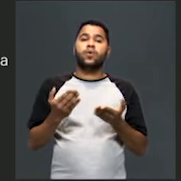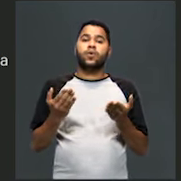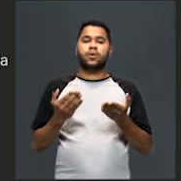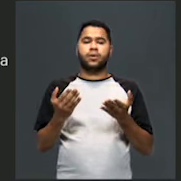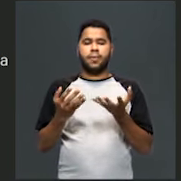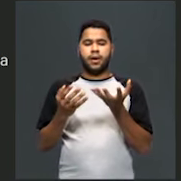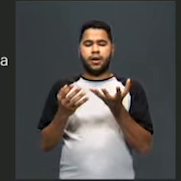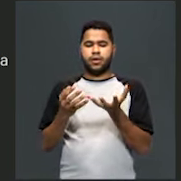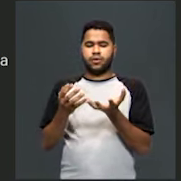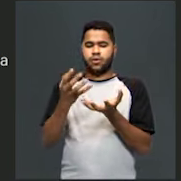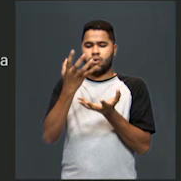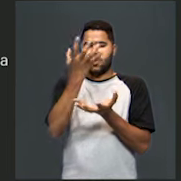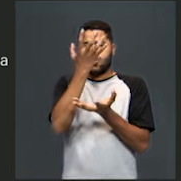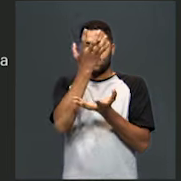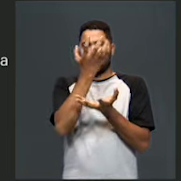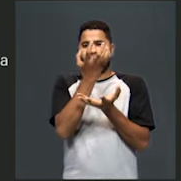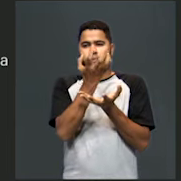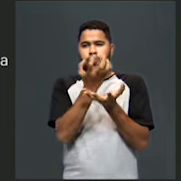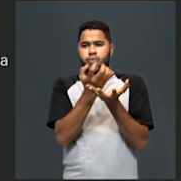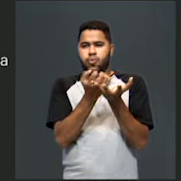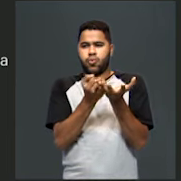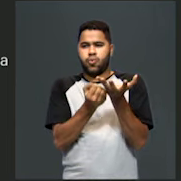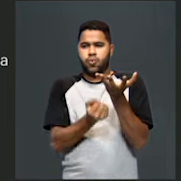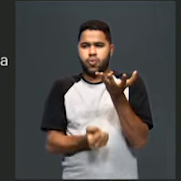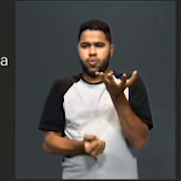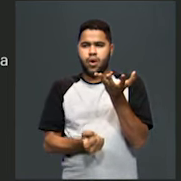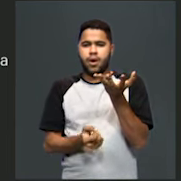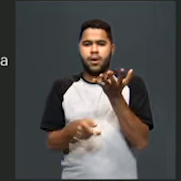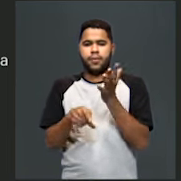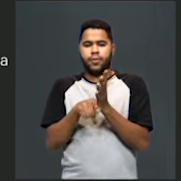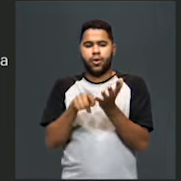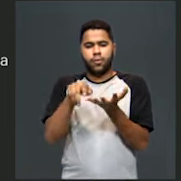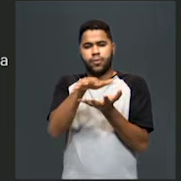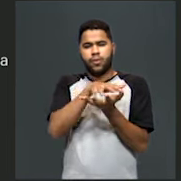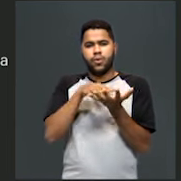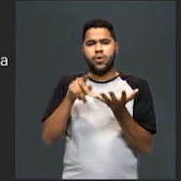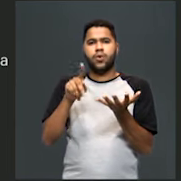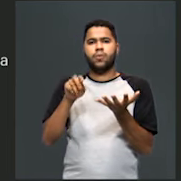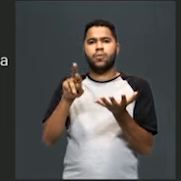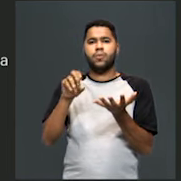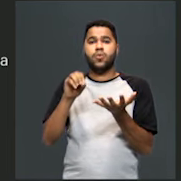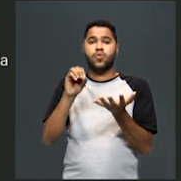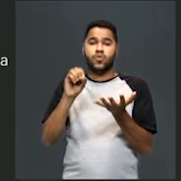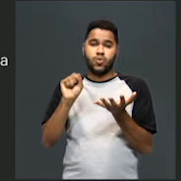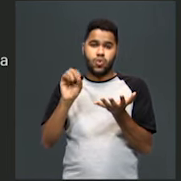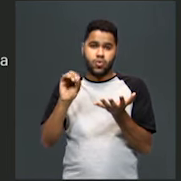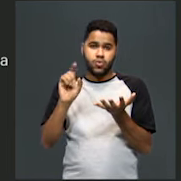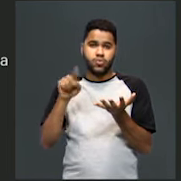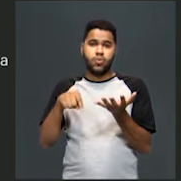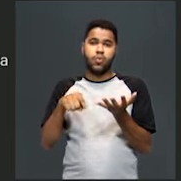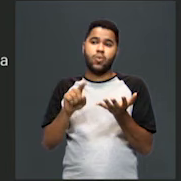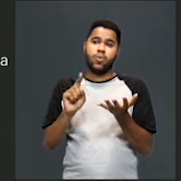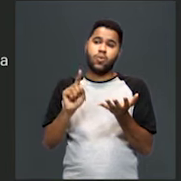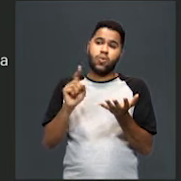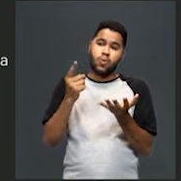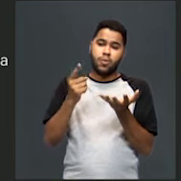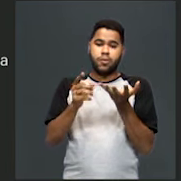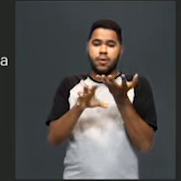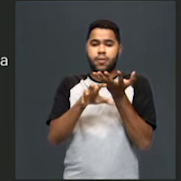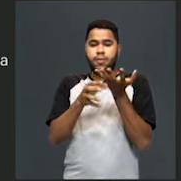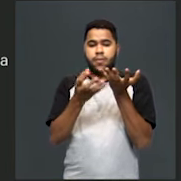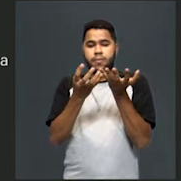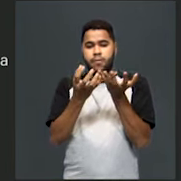constituído de um meio poroso, planular, normalmente areia de uma ou mais camadas